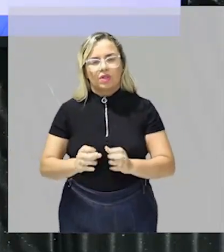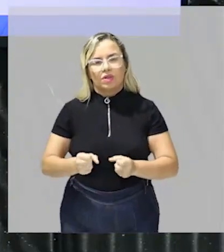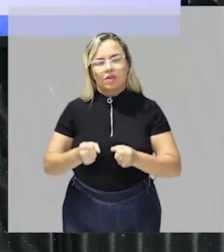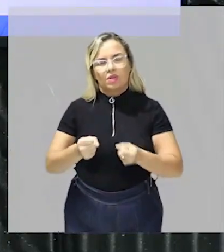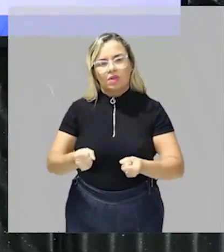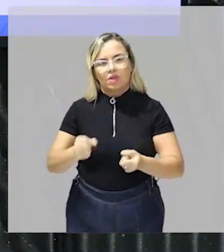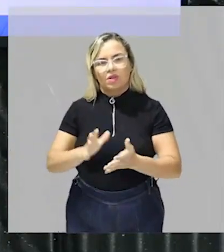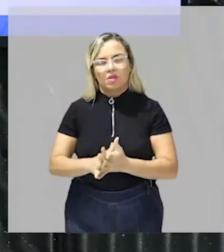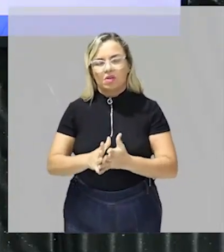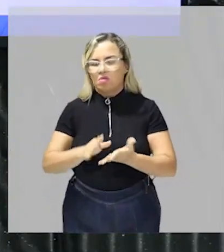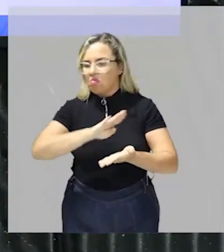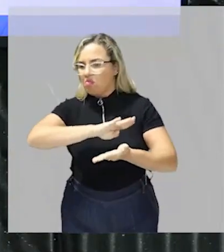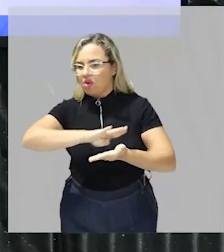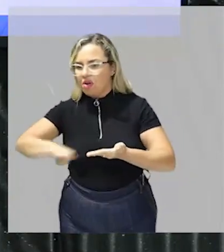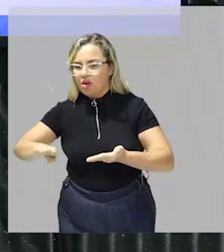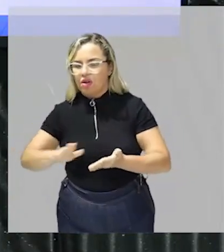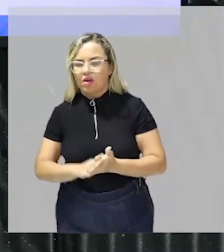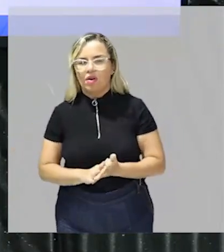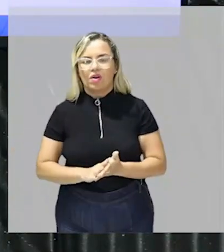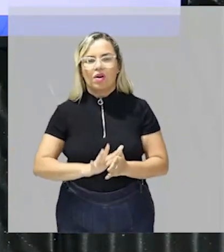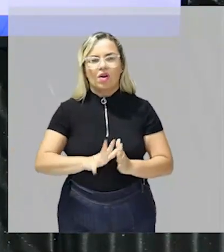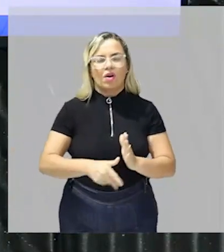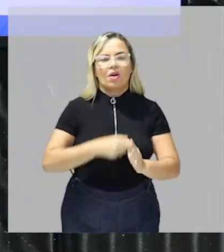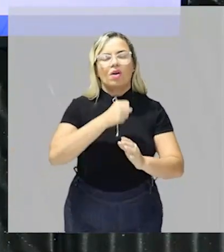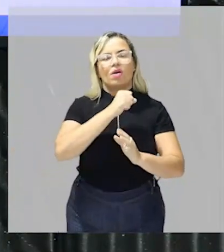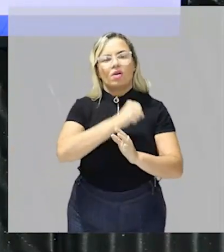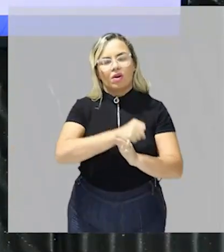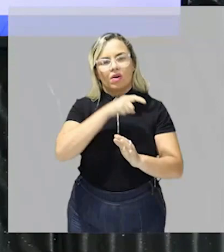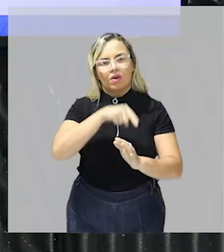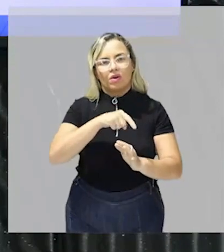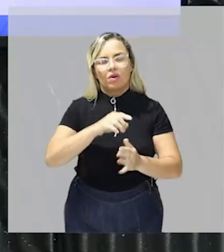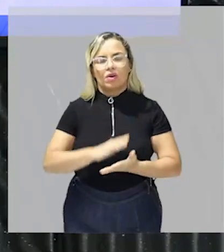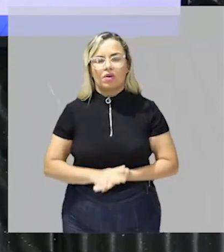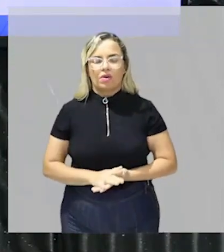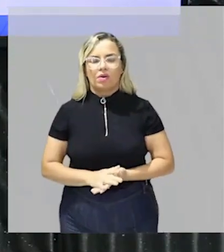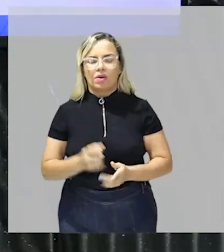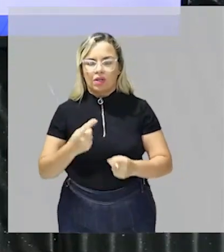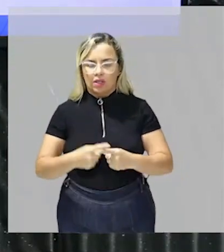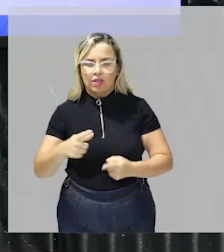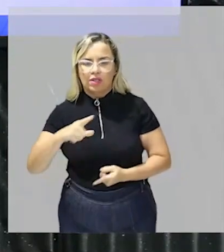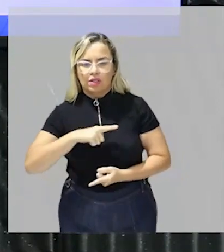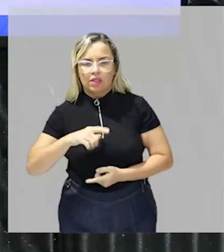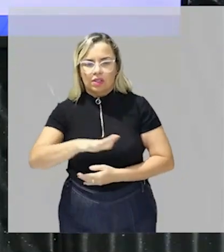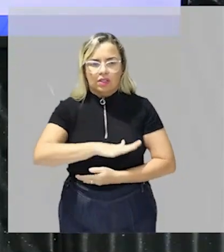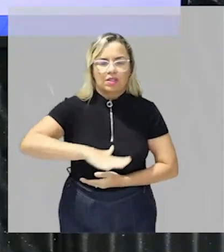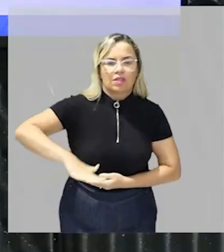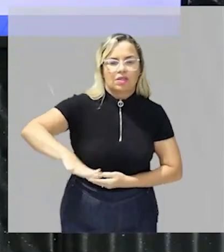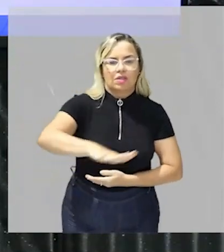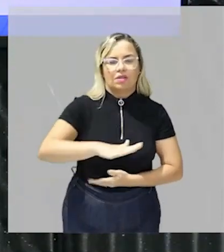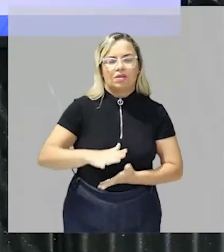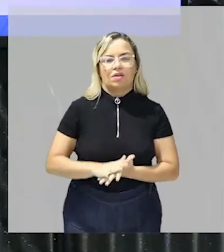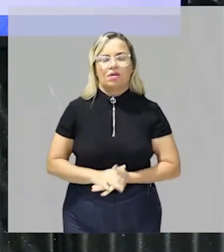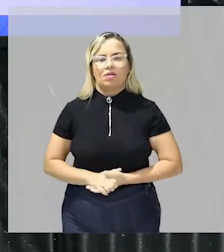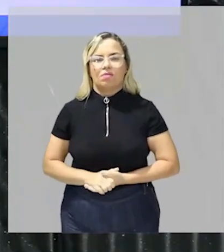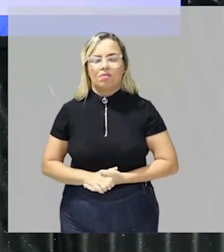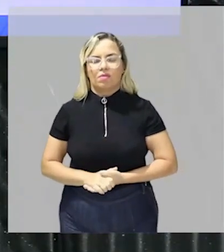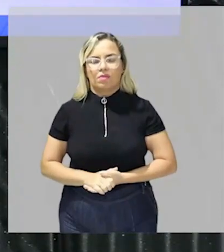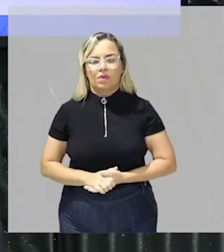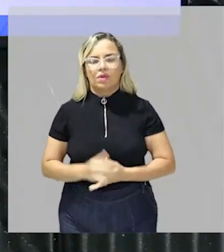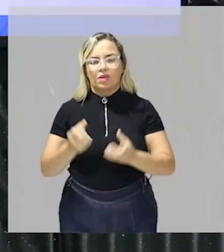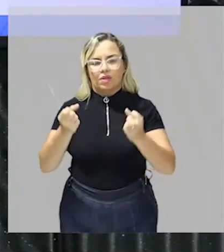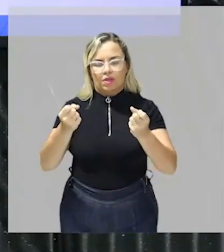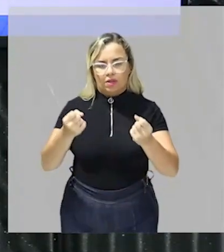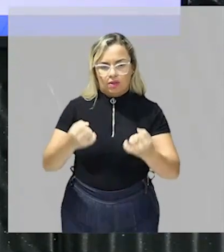eliminar também a corrupção que é inerente ao setor explica a vice